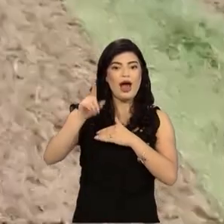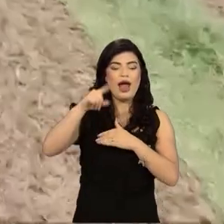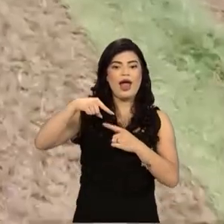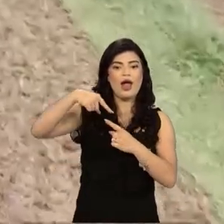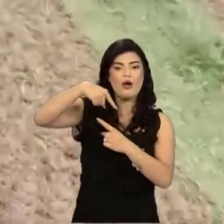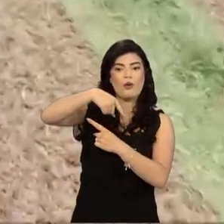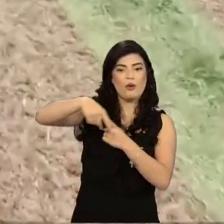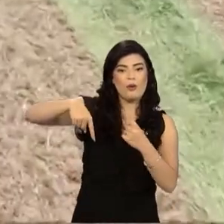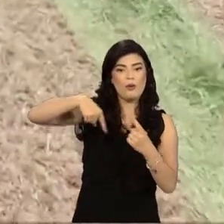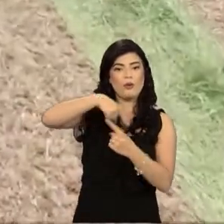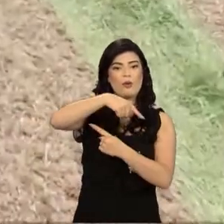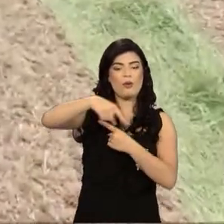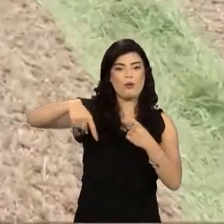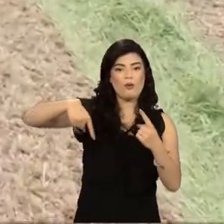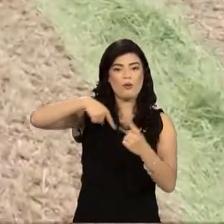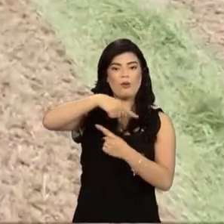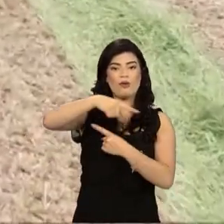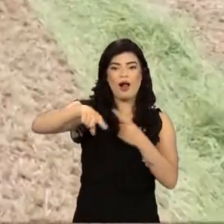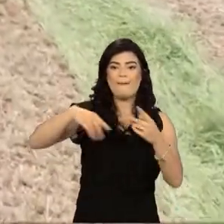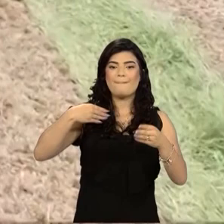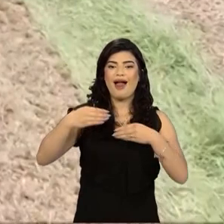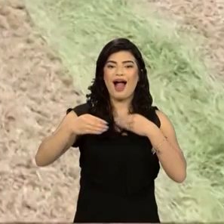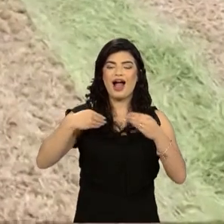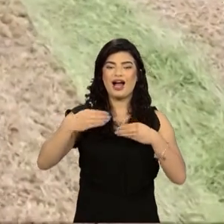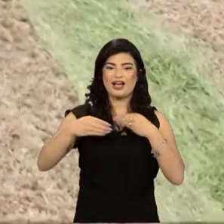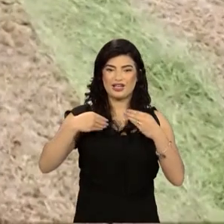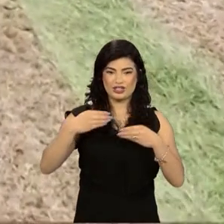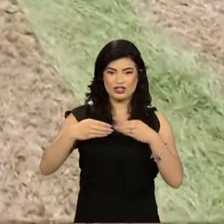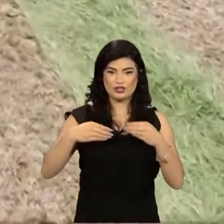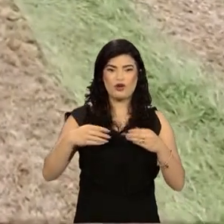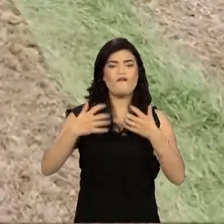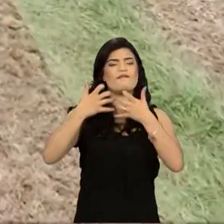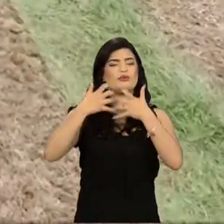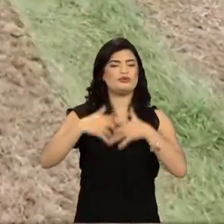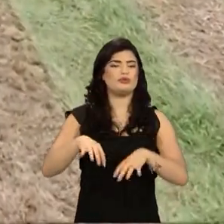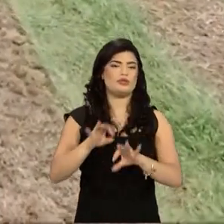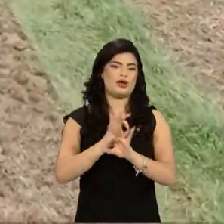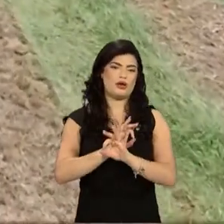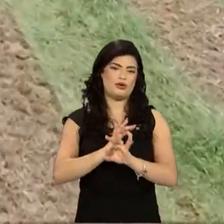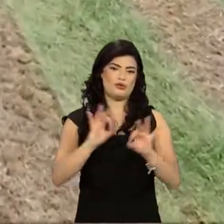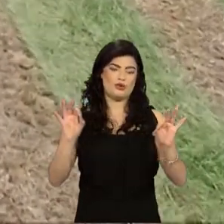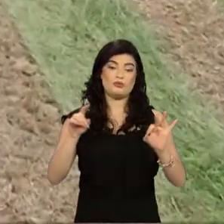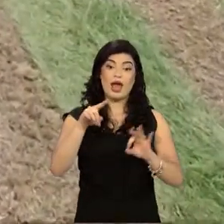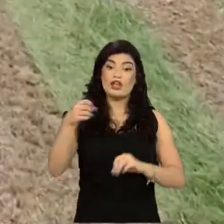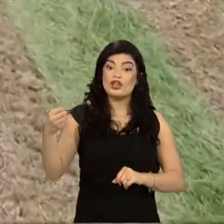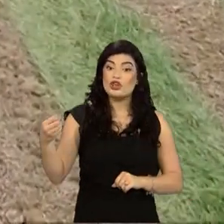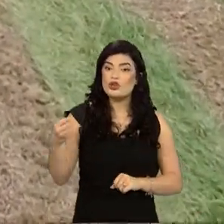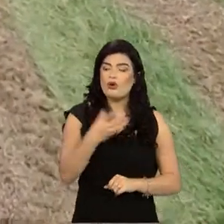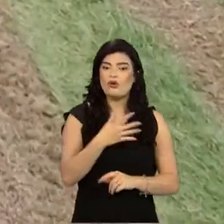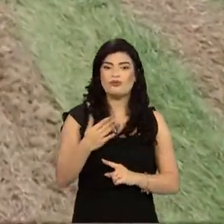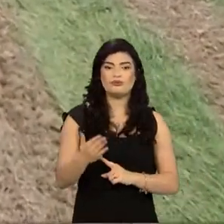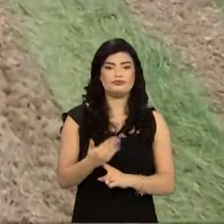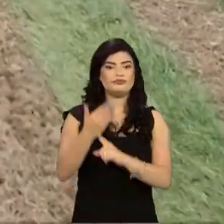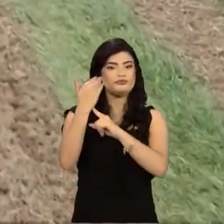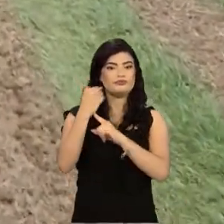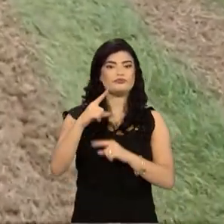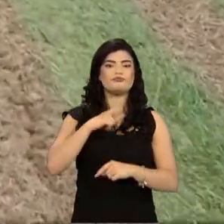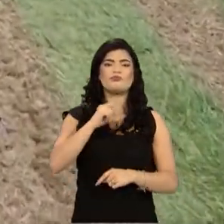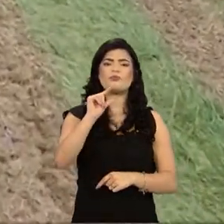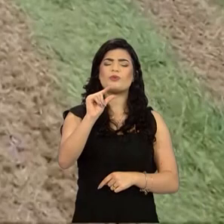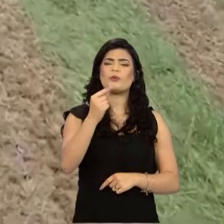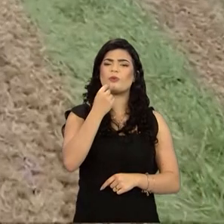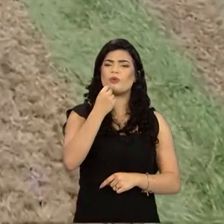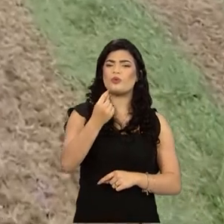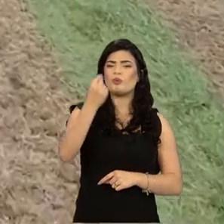aquelas bolas grandes envolvidas por plástico. Funciona muito bem, é uma coisa nova e a gente vem há pouco tempo